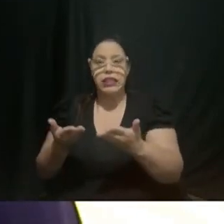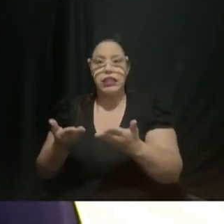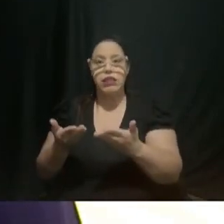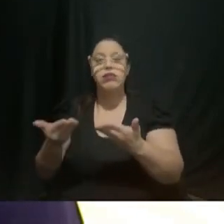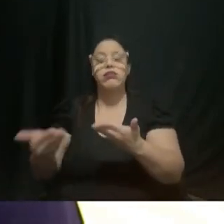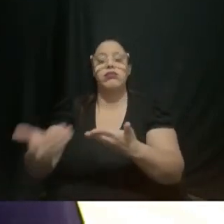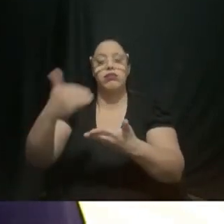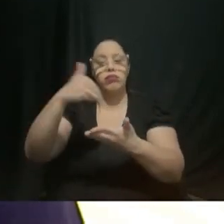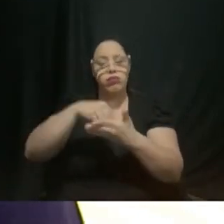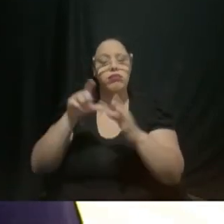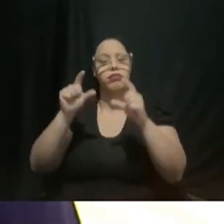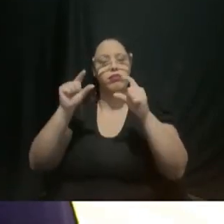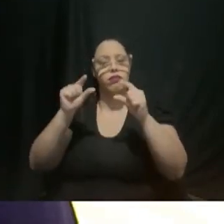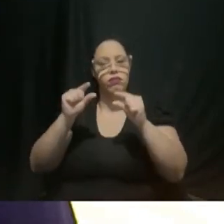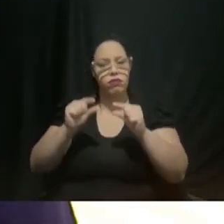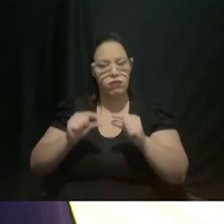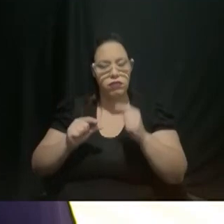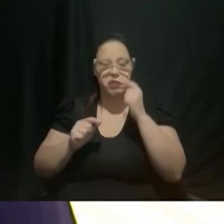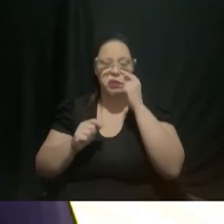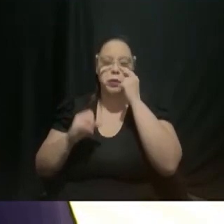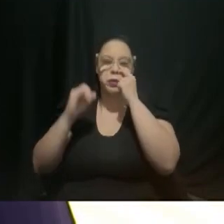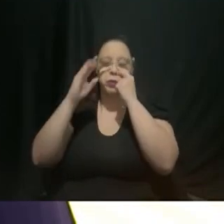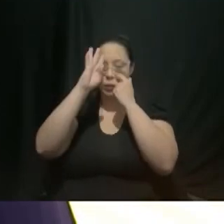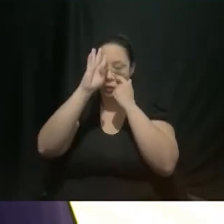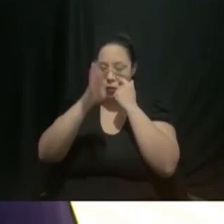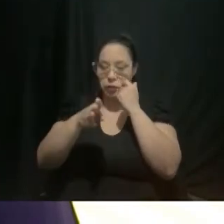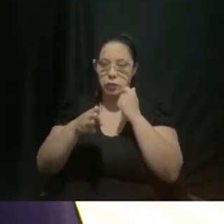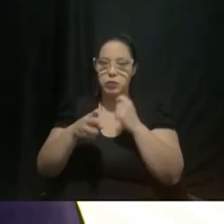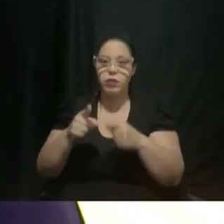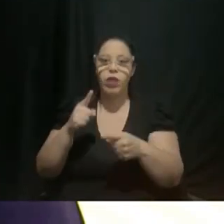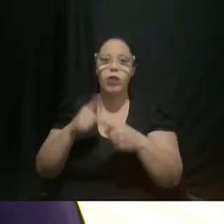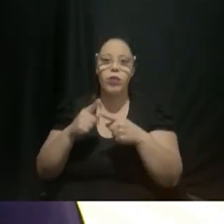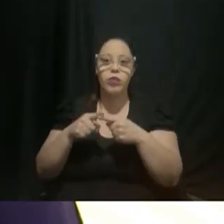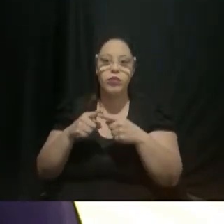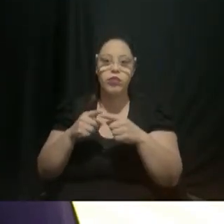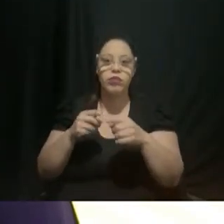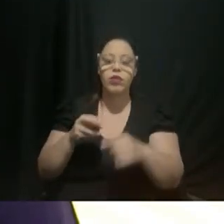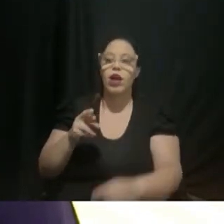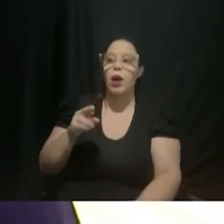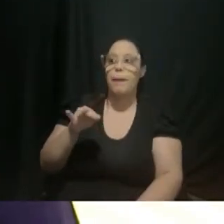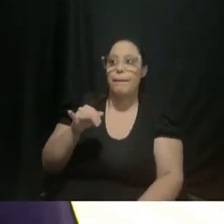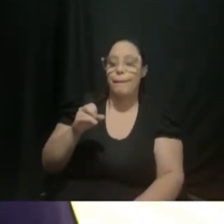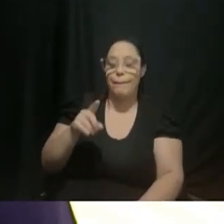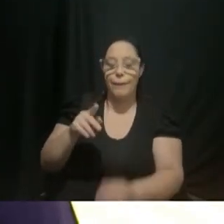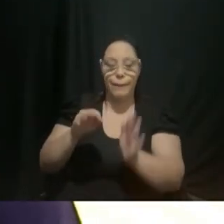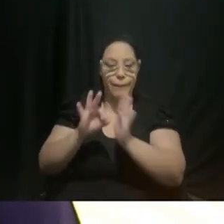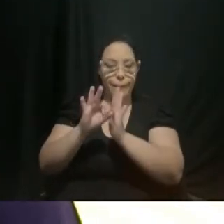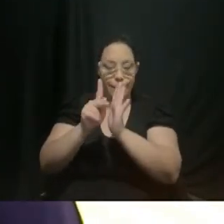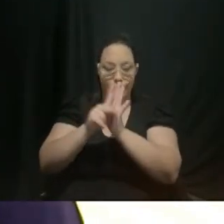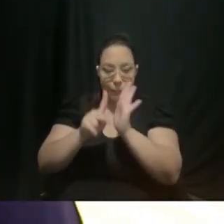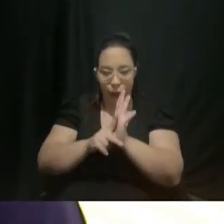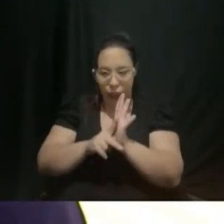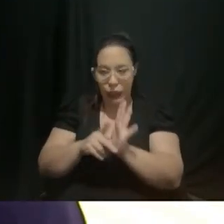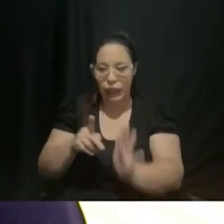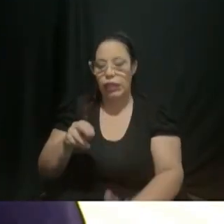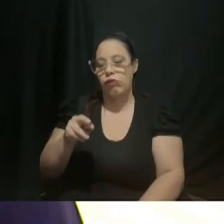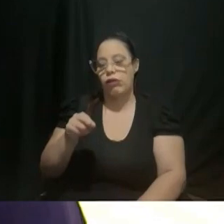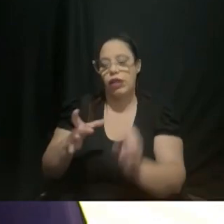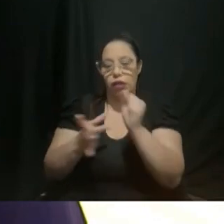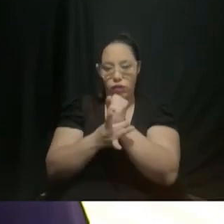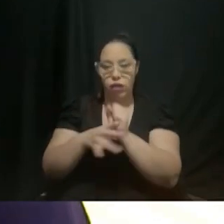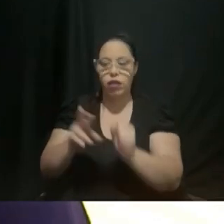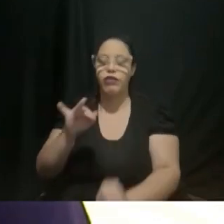principalmente também porque nós publicamos o plano de segurança viária de Campinas no início desse ano e tem várias